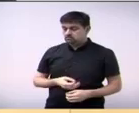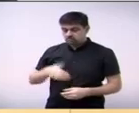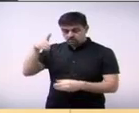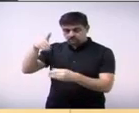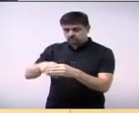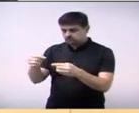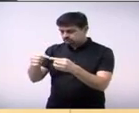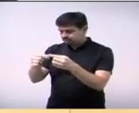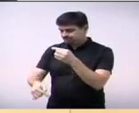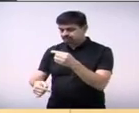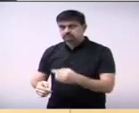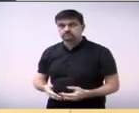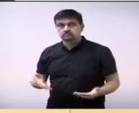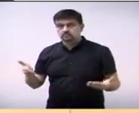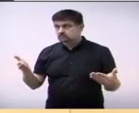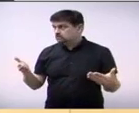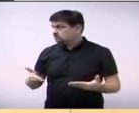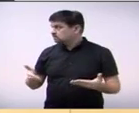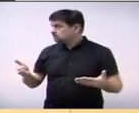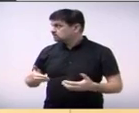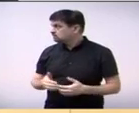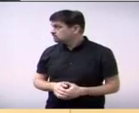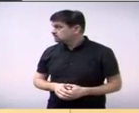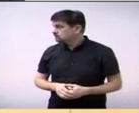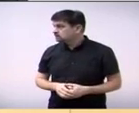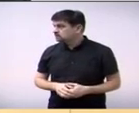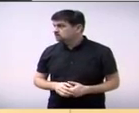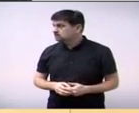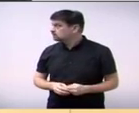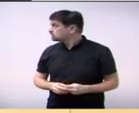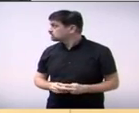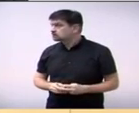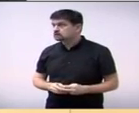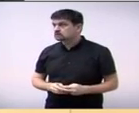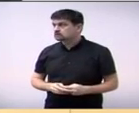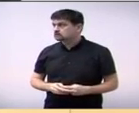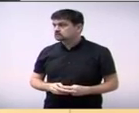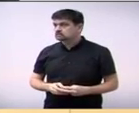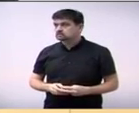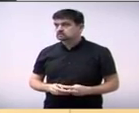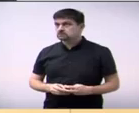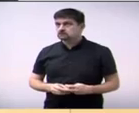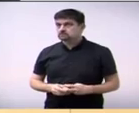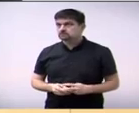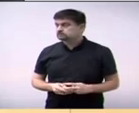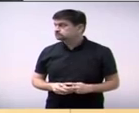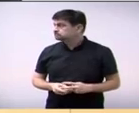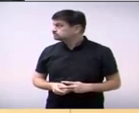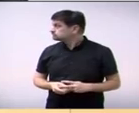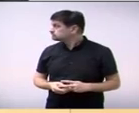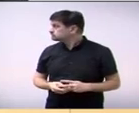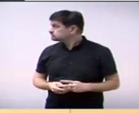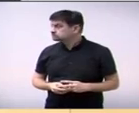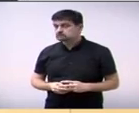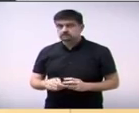com a palavra do vereador não? Nenhum vereador querendo mais fazer uso da palavra,